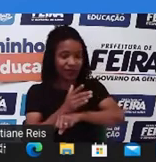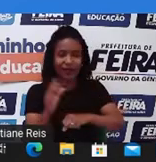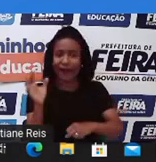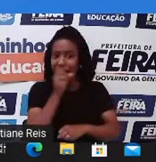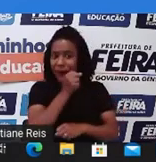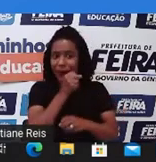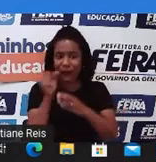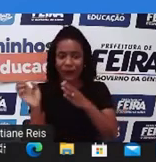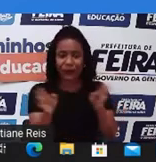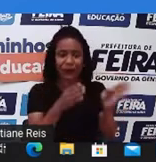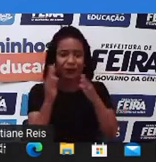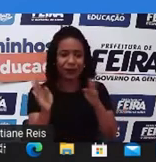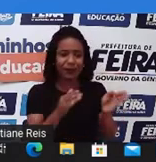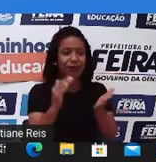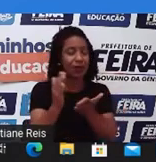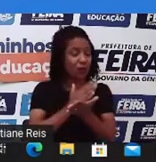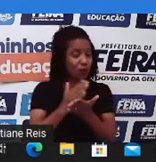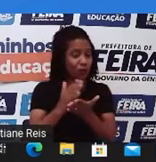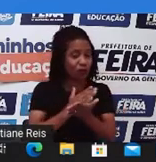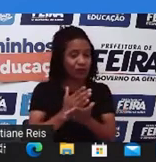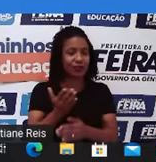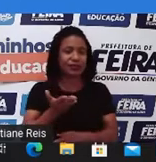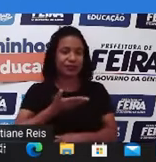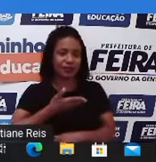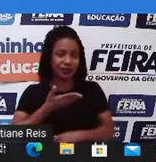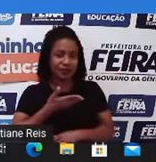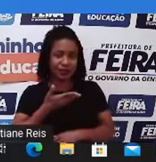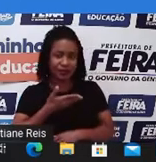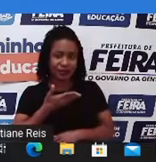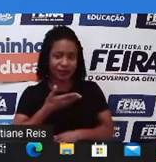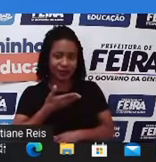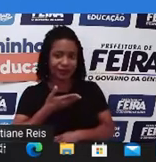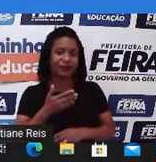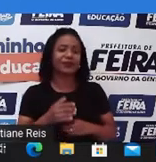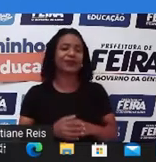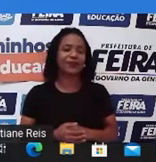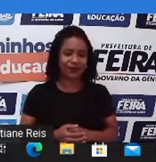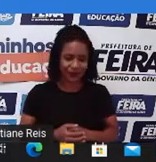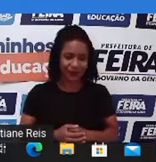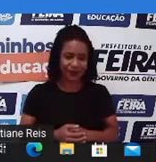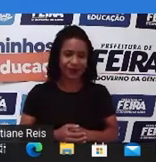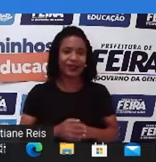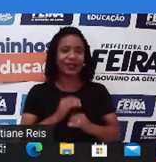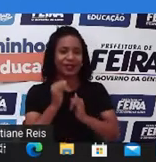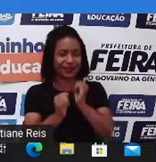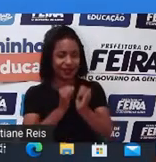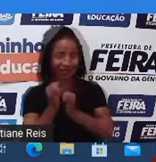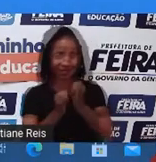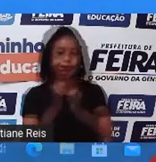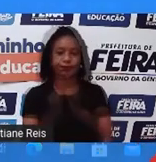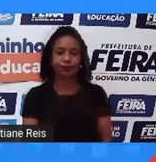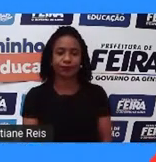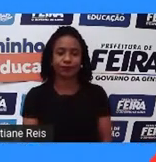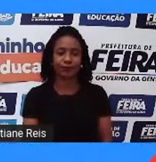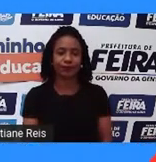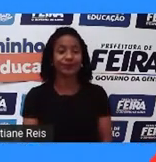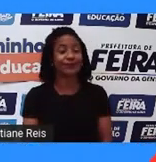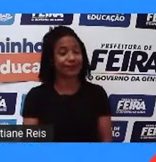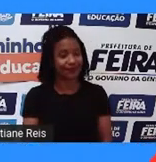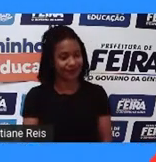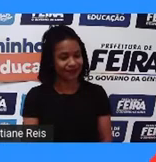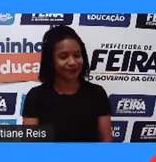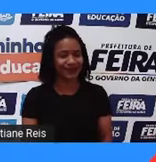que alguns amigos, amigos da internet, né? Que surgem. Some